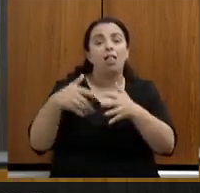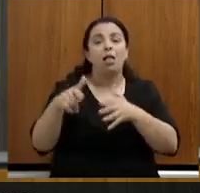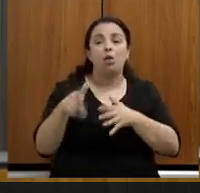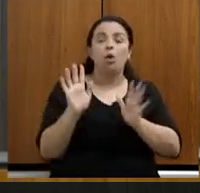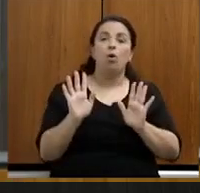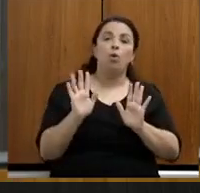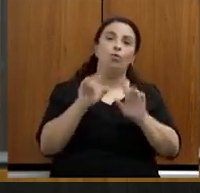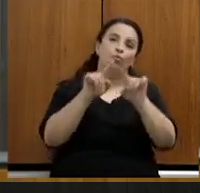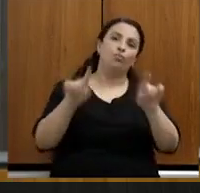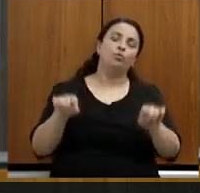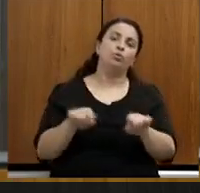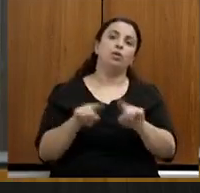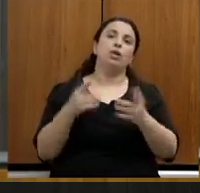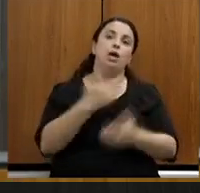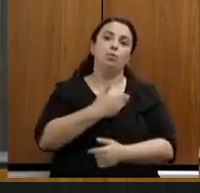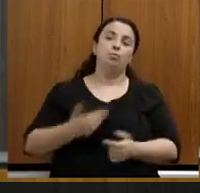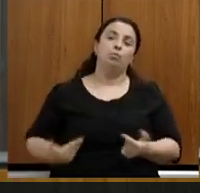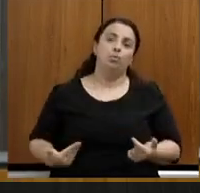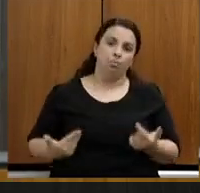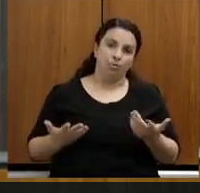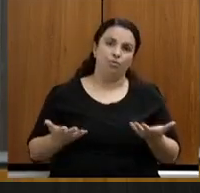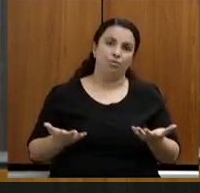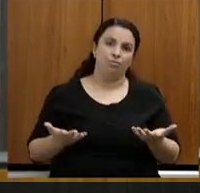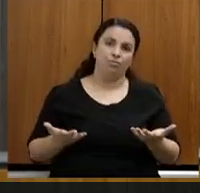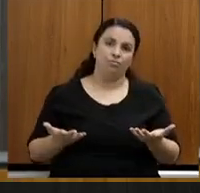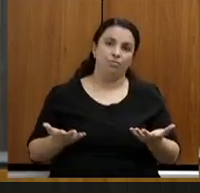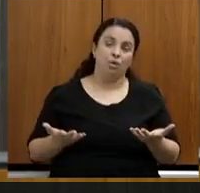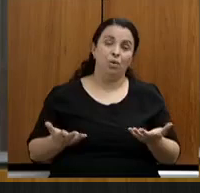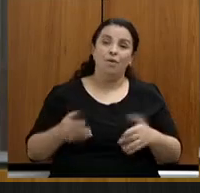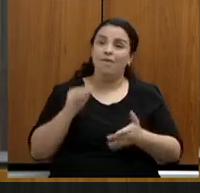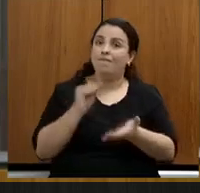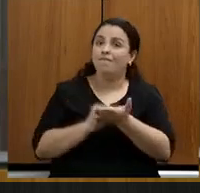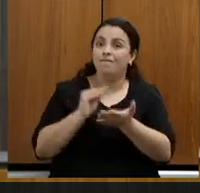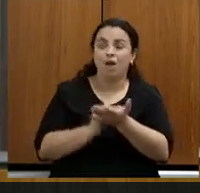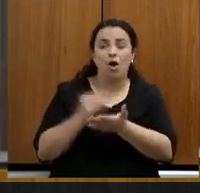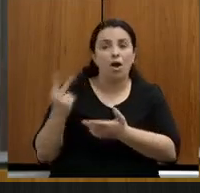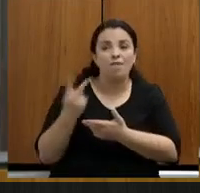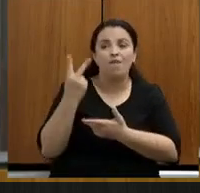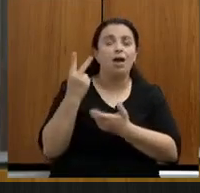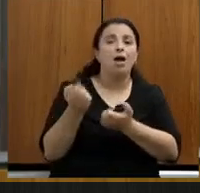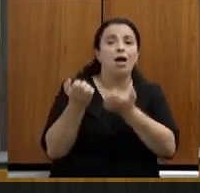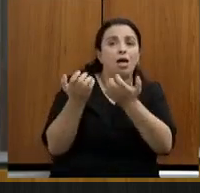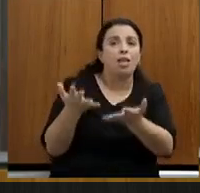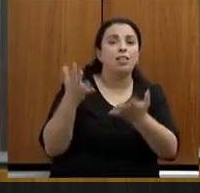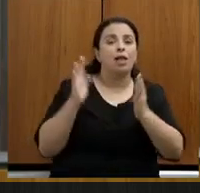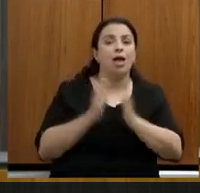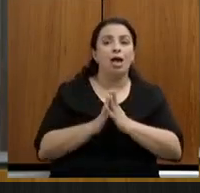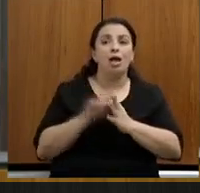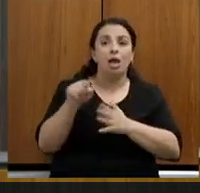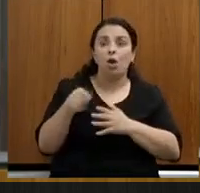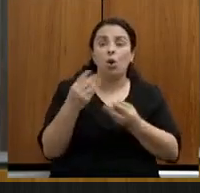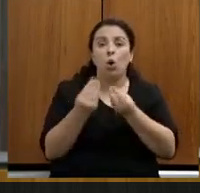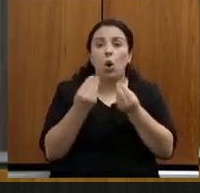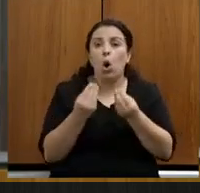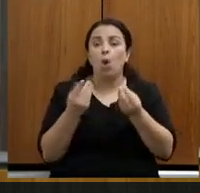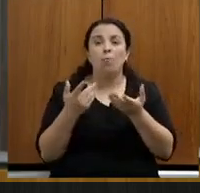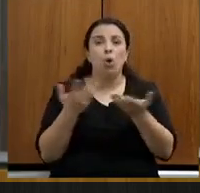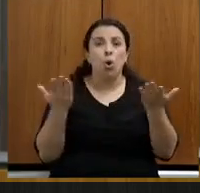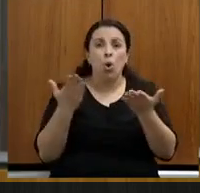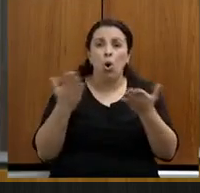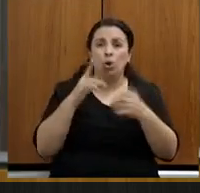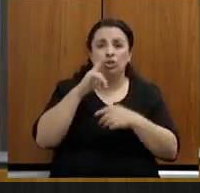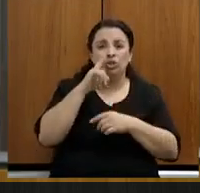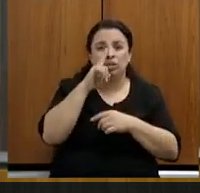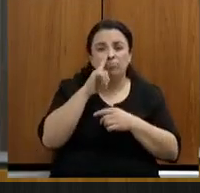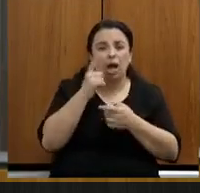mais expectativa, é uma necessidade, com a brutal desvalorização do poder de compra da classe trabalhadora em função da crise econômica que nós estamos